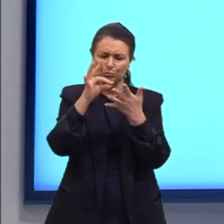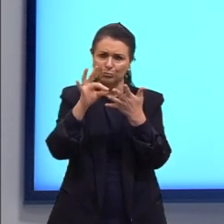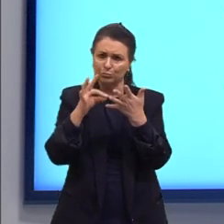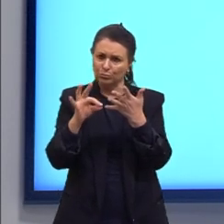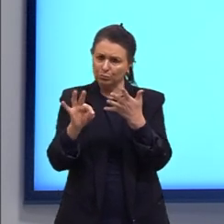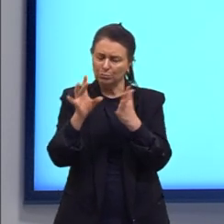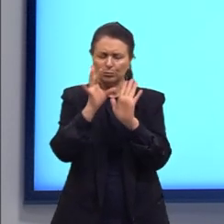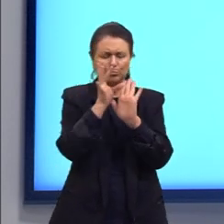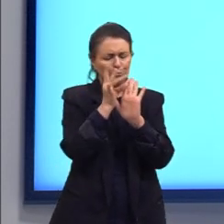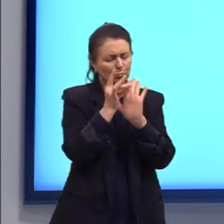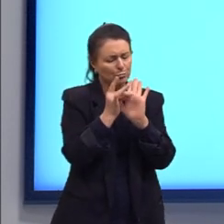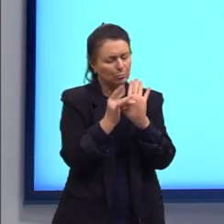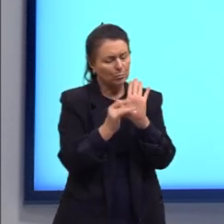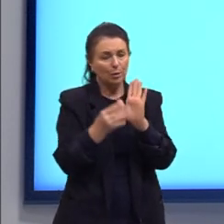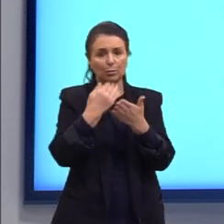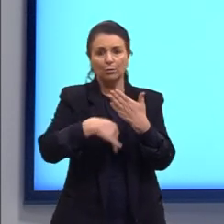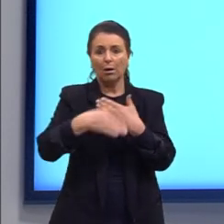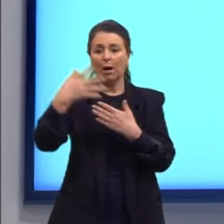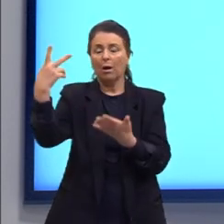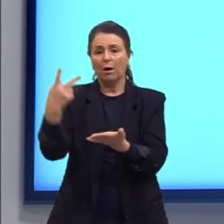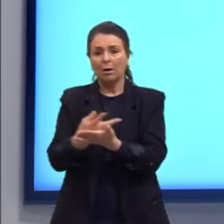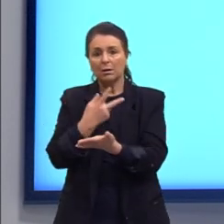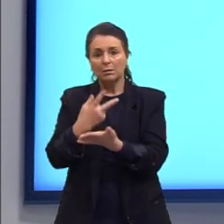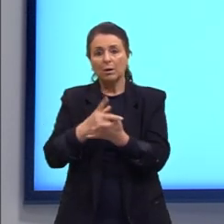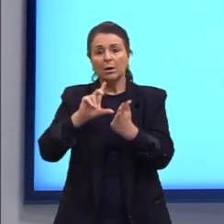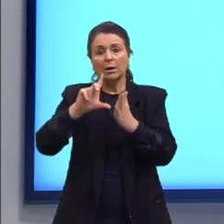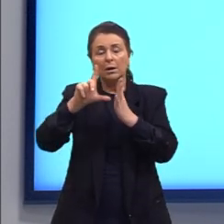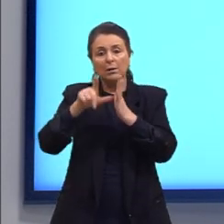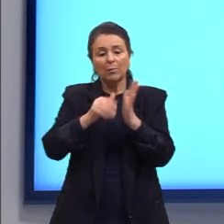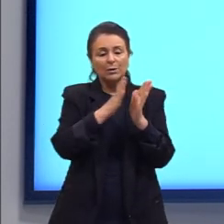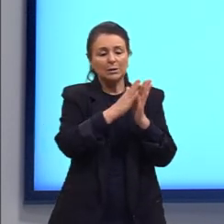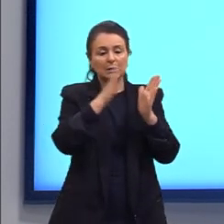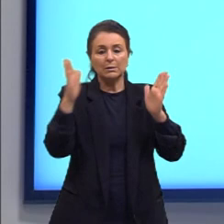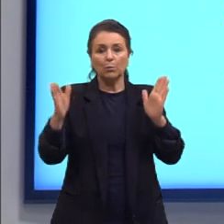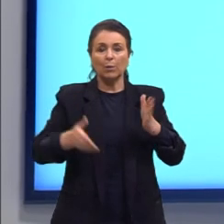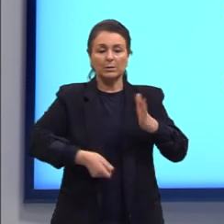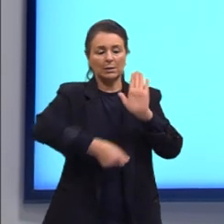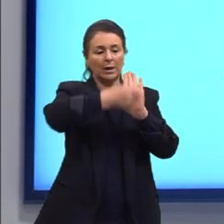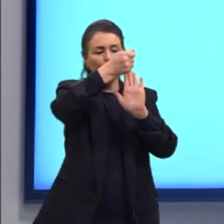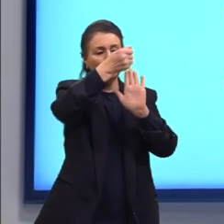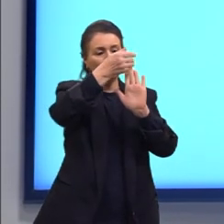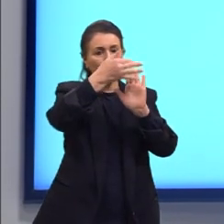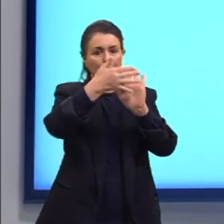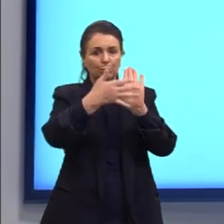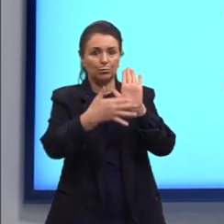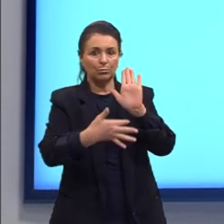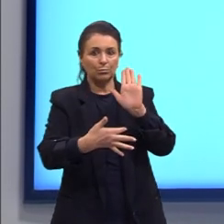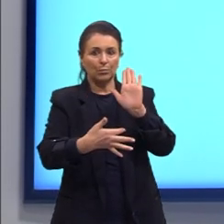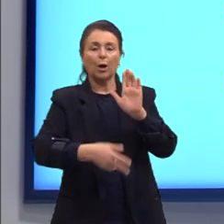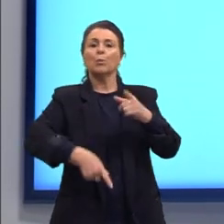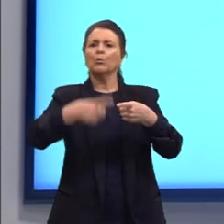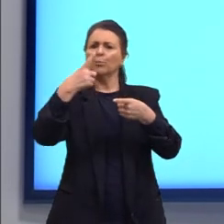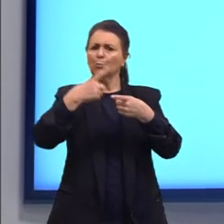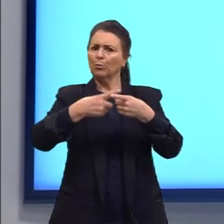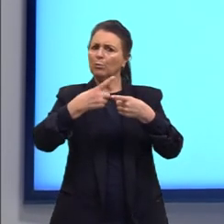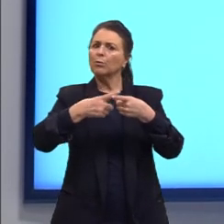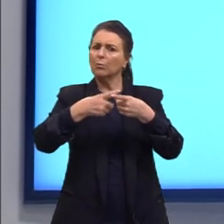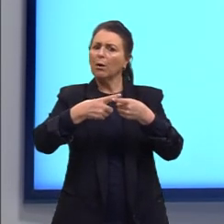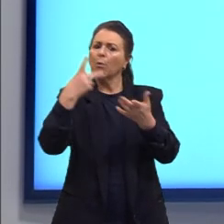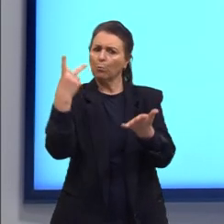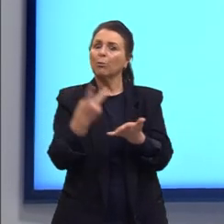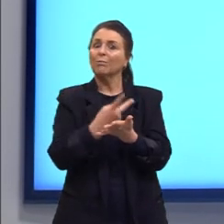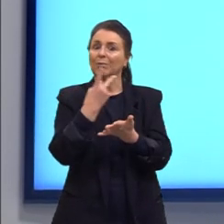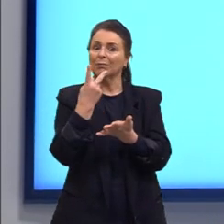detalhes do que aconteceu, e, por fim, sequências explicativas dando o porquê das coisas terem